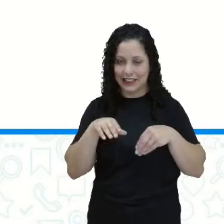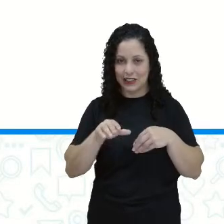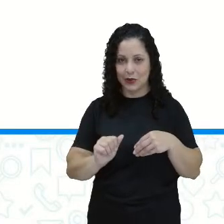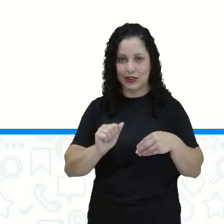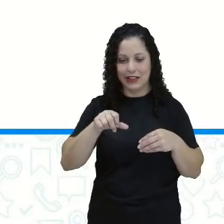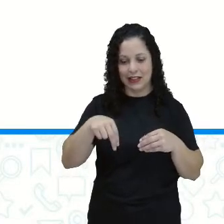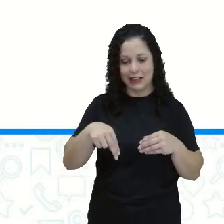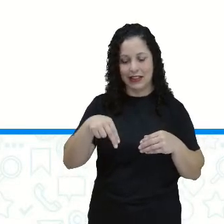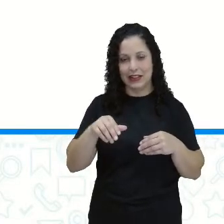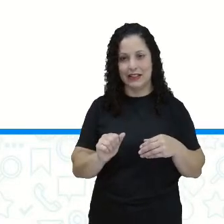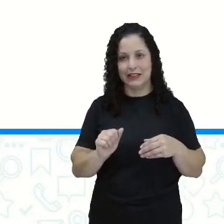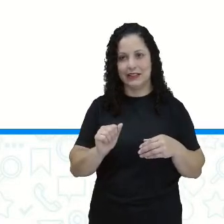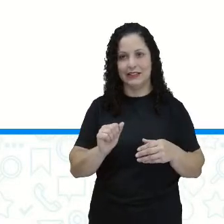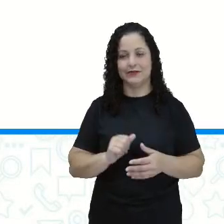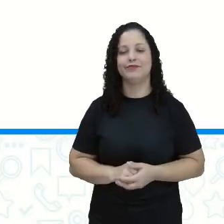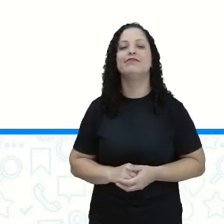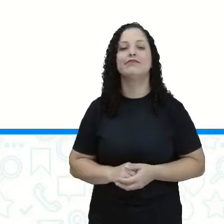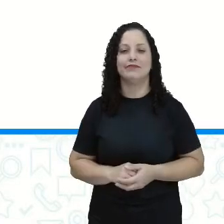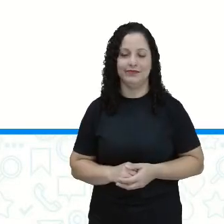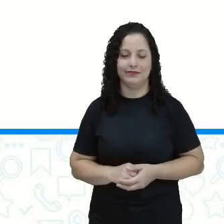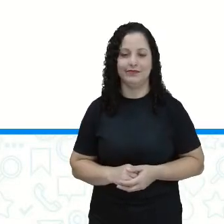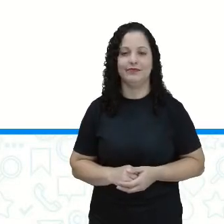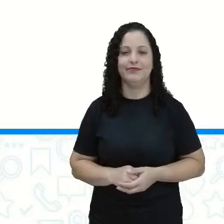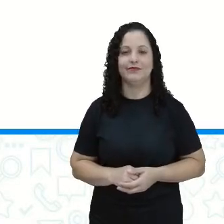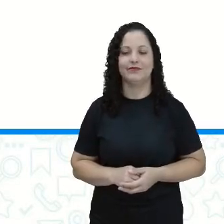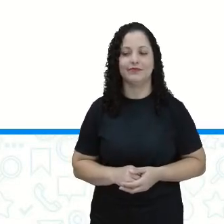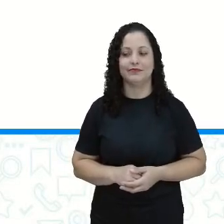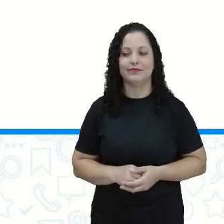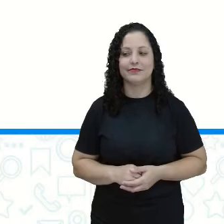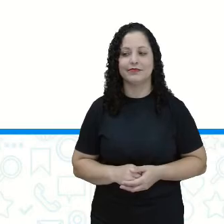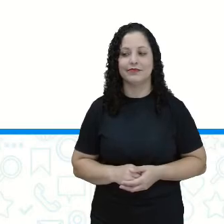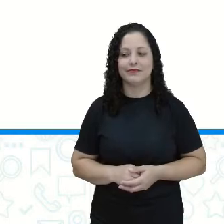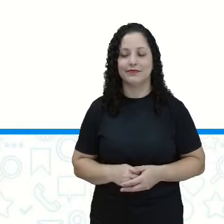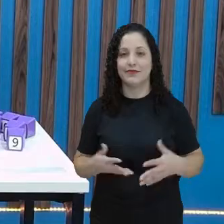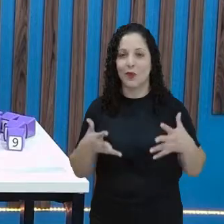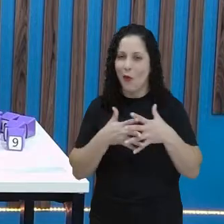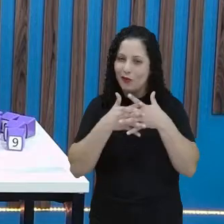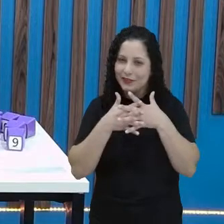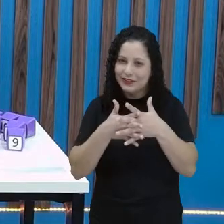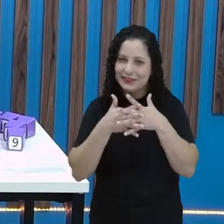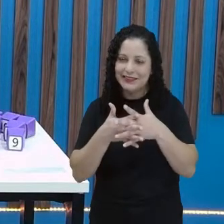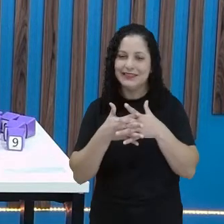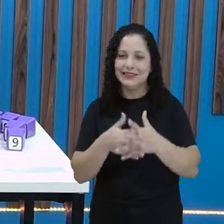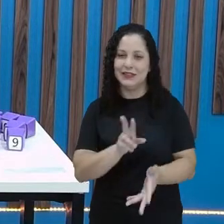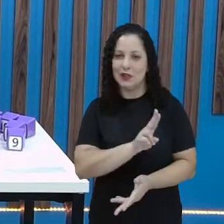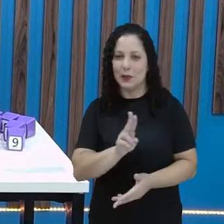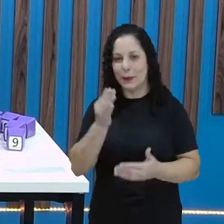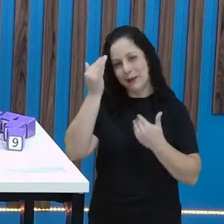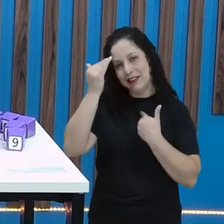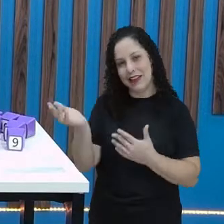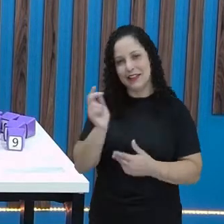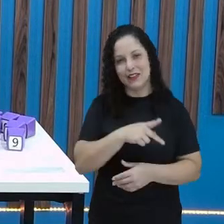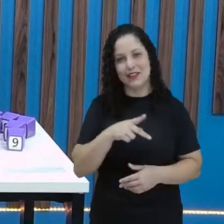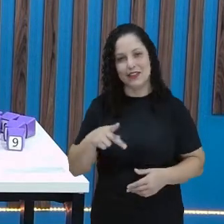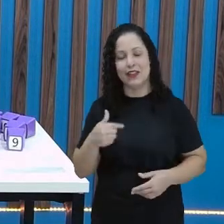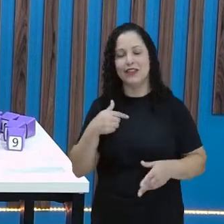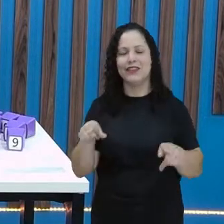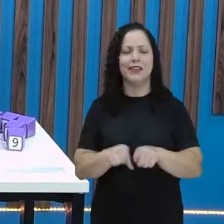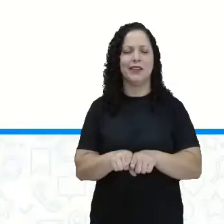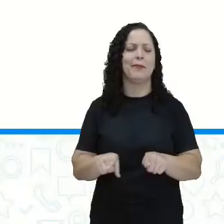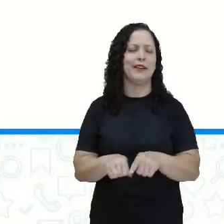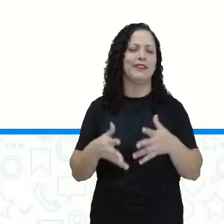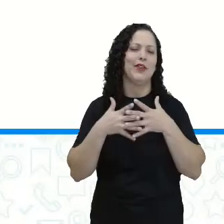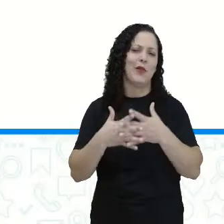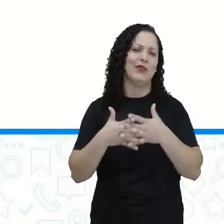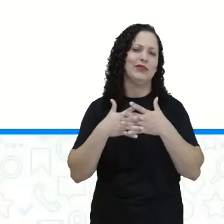Duda, no saquinho de Ana, certo? Olha aí, está vendo eu me confundindo com os nomes? Obrigada, professora Mas eu me confundo direto também,